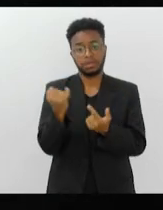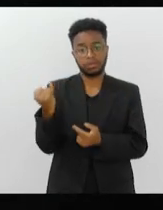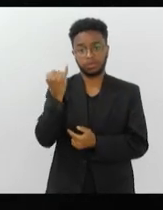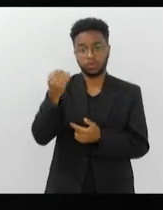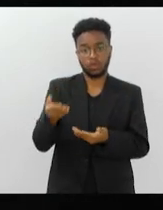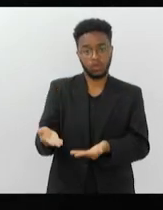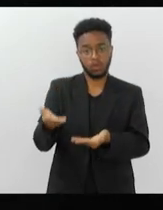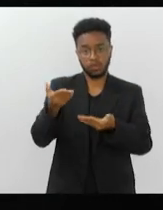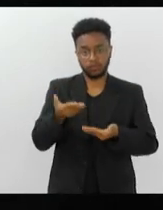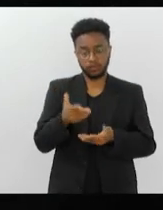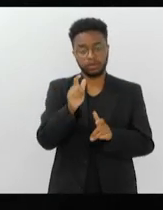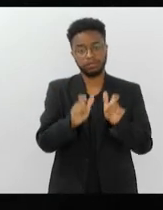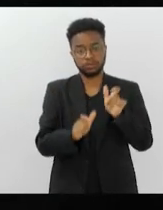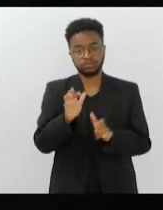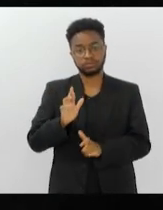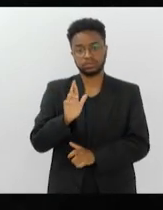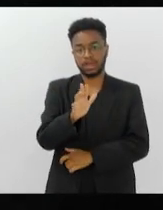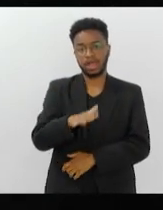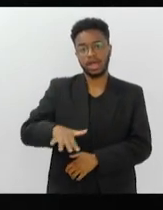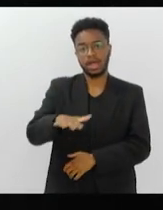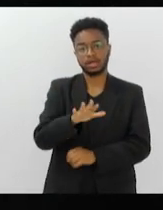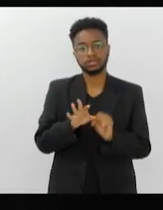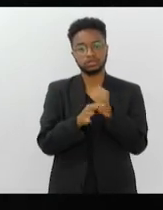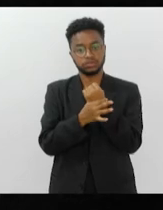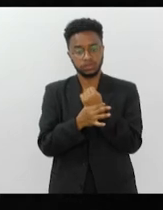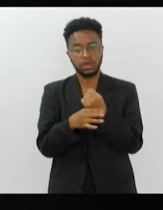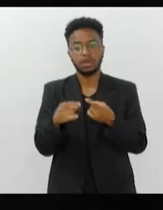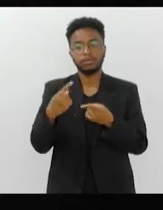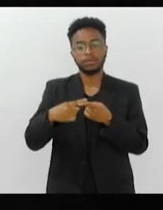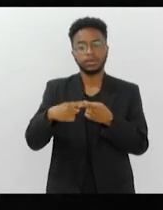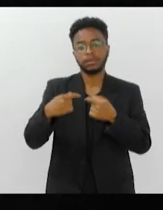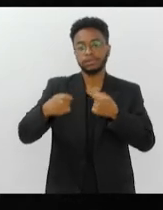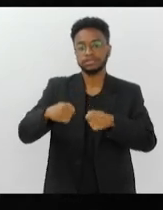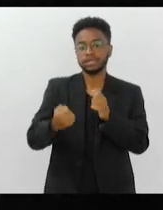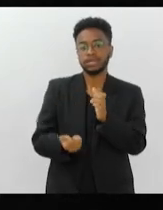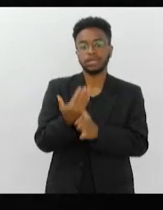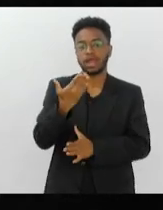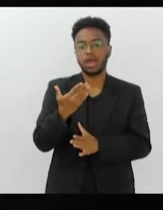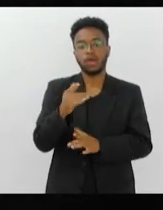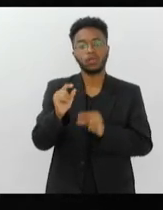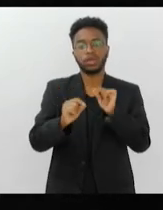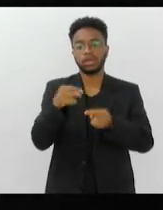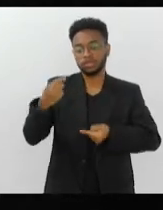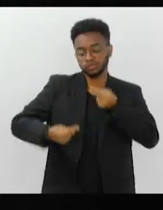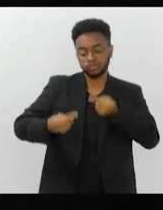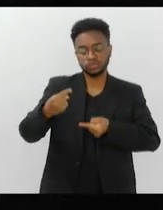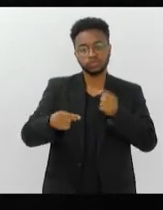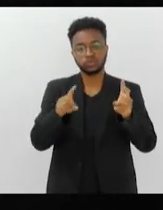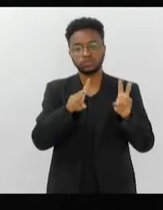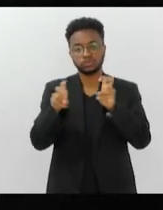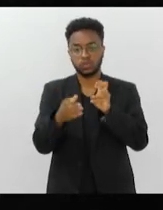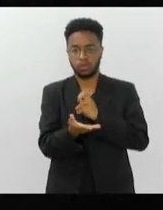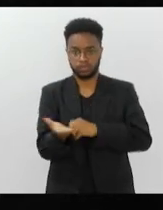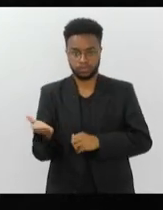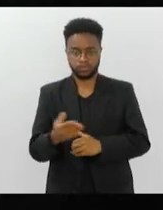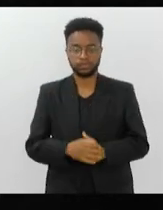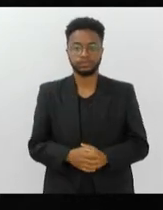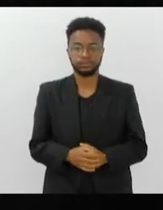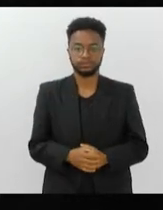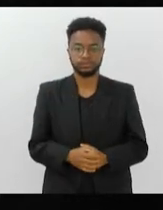representantes da área de segurança para criar aqui um clima de discussão e um sobre esse tema, né.